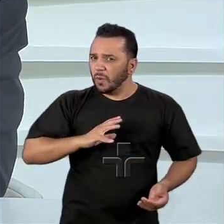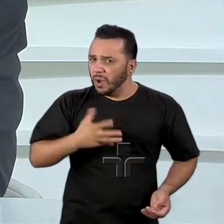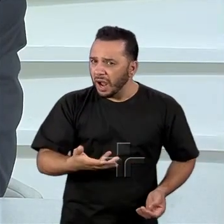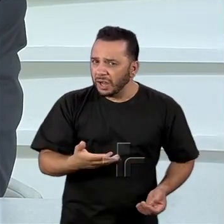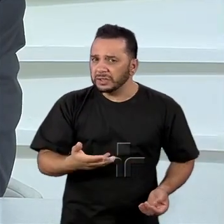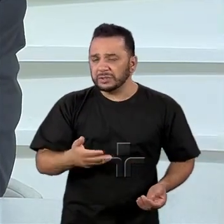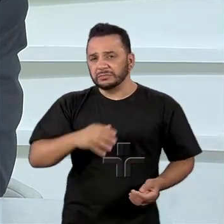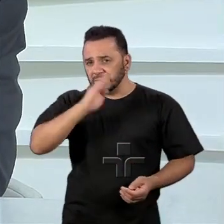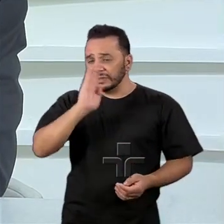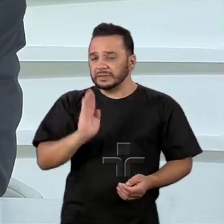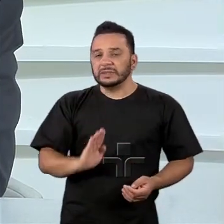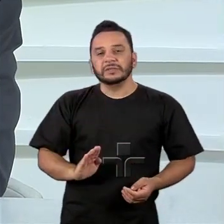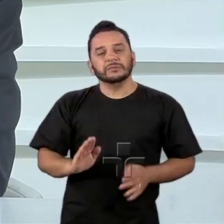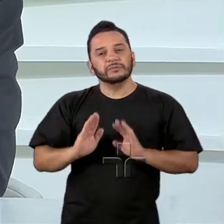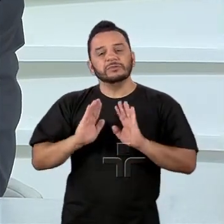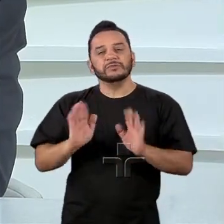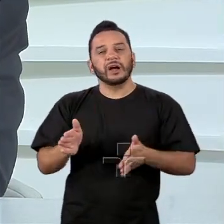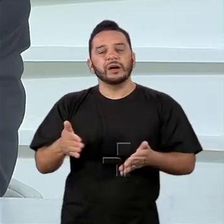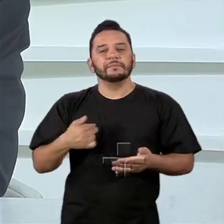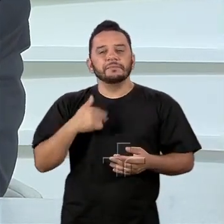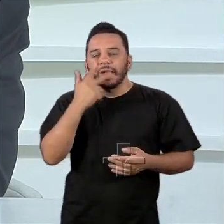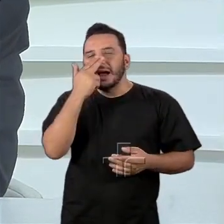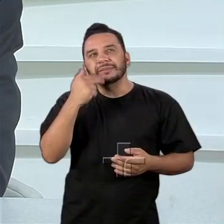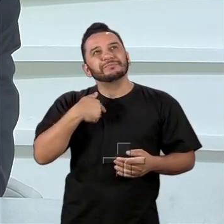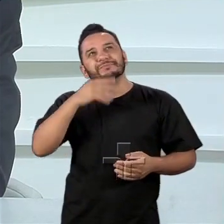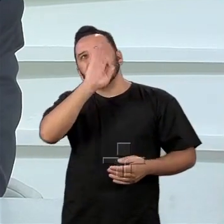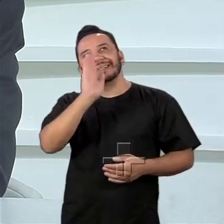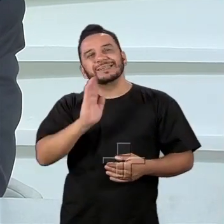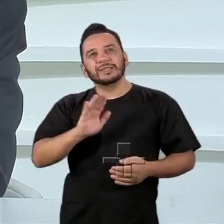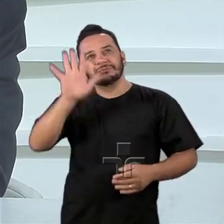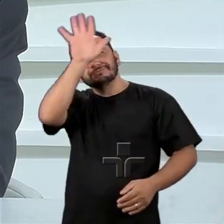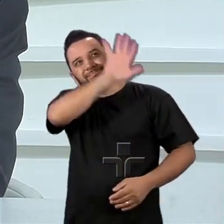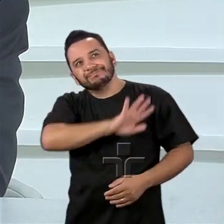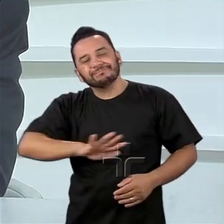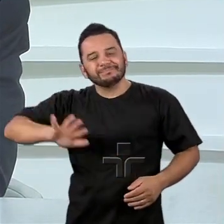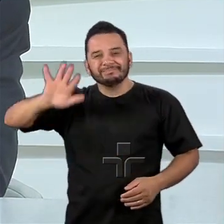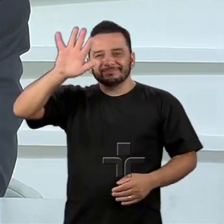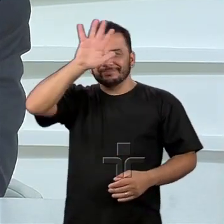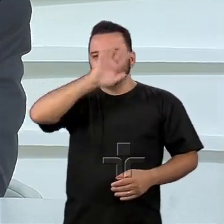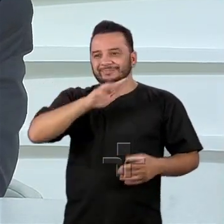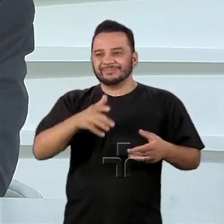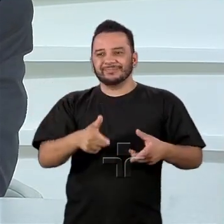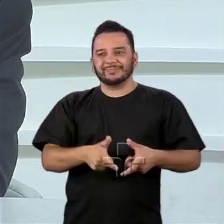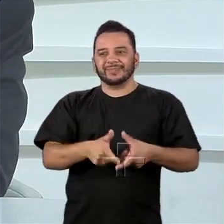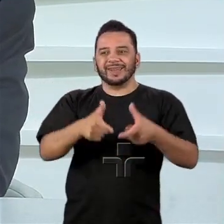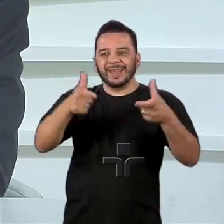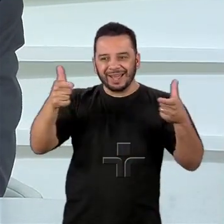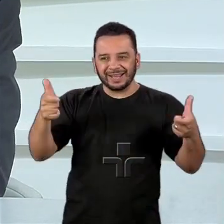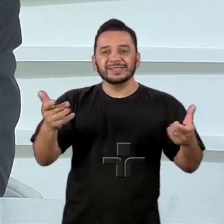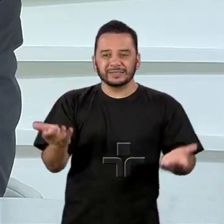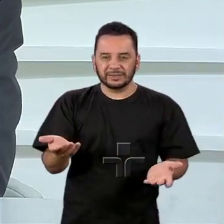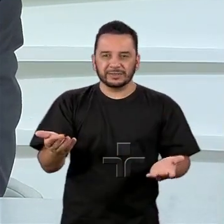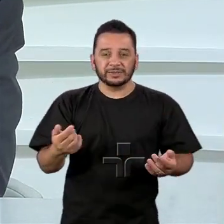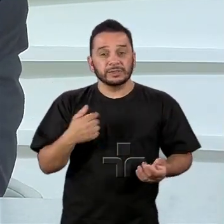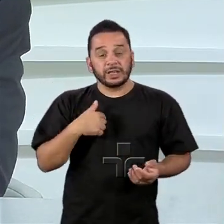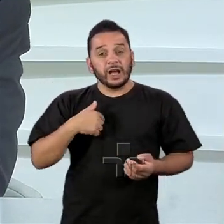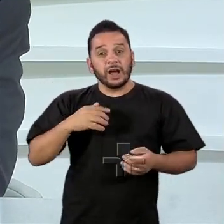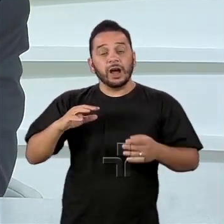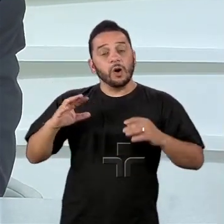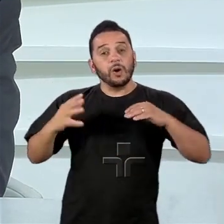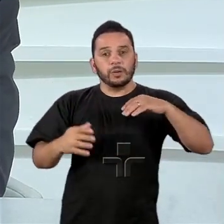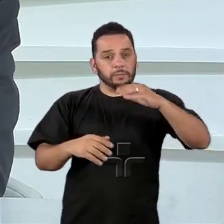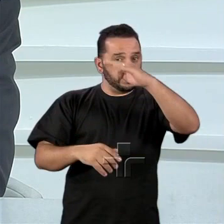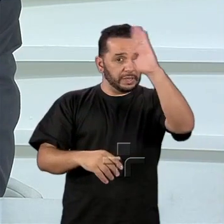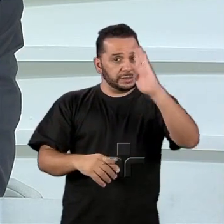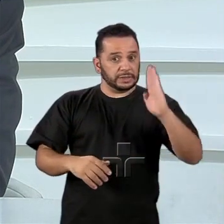altura do Brasil, como o embaixador disse, o Brasil é um país grande. É um país grande. O mundo olha para o Brasil desse jeito. O que